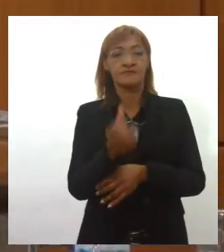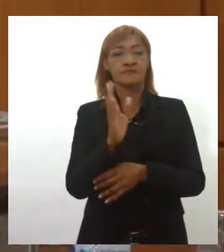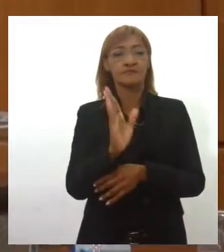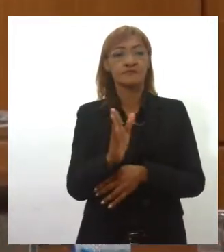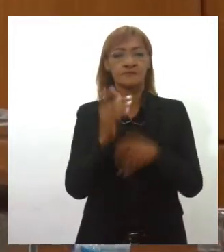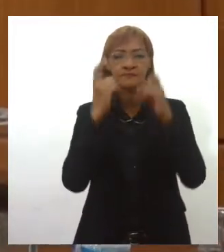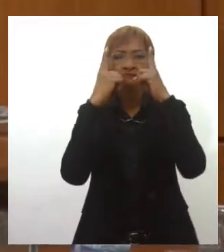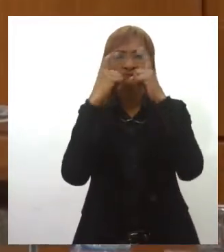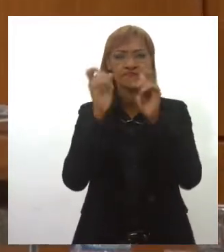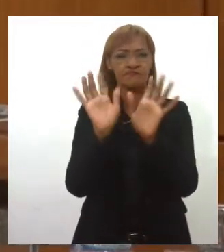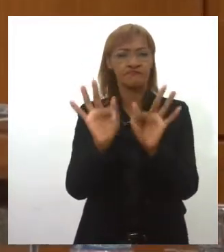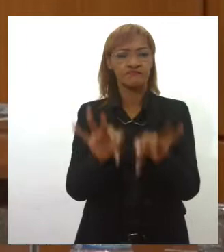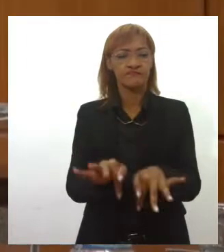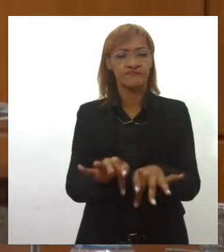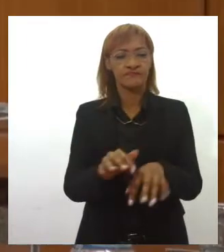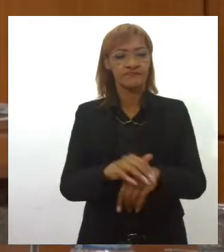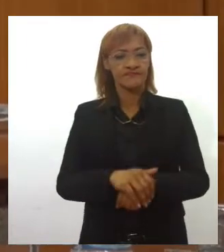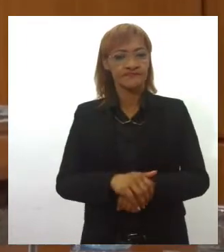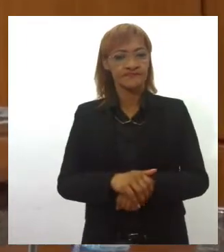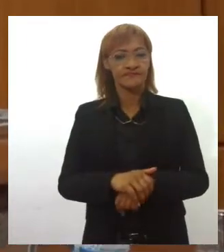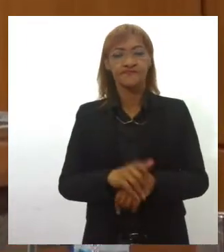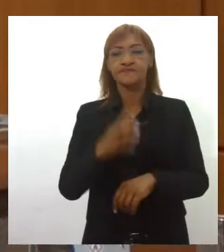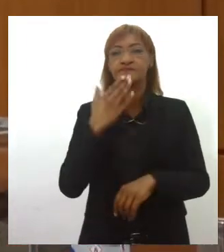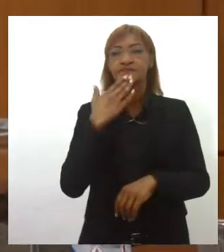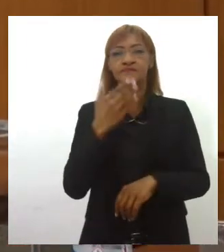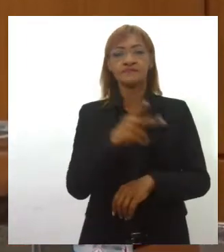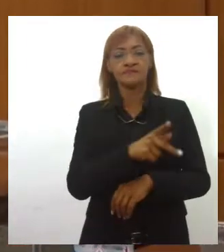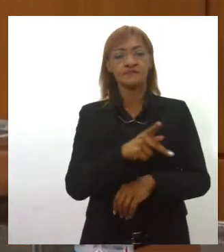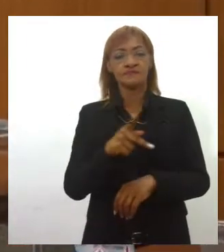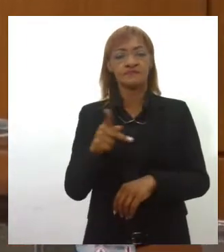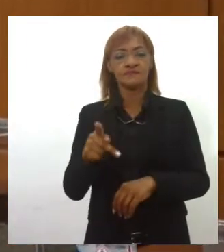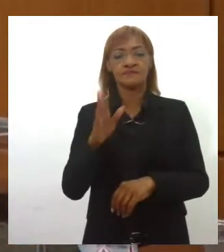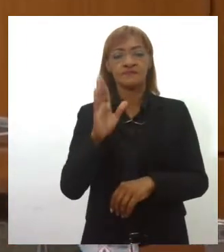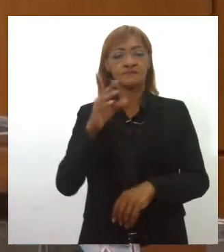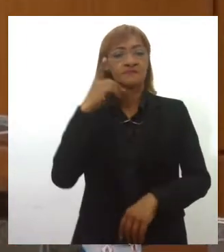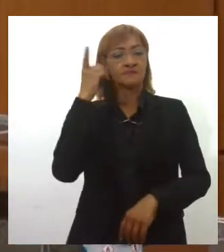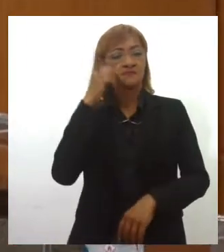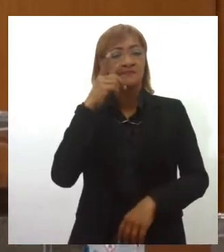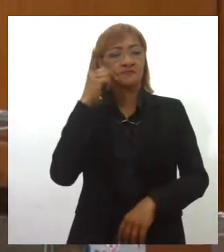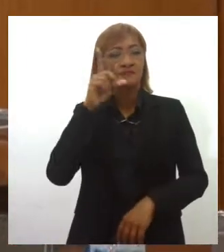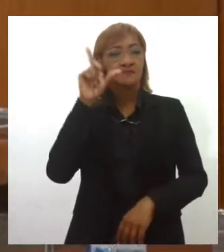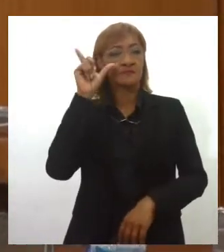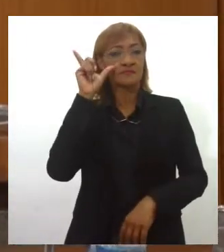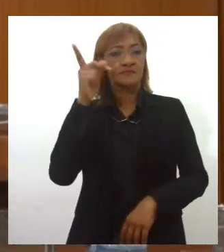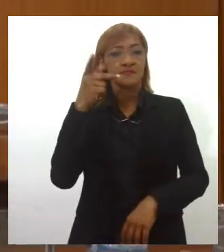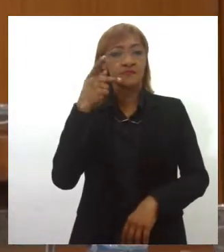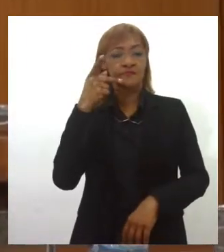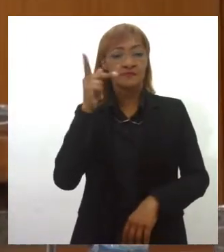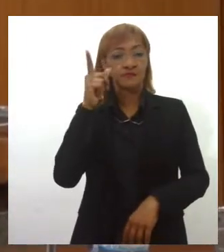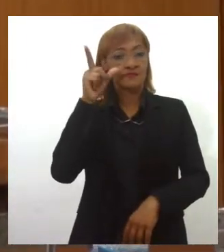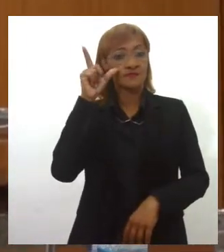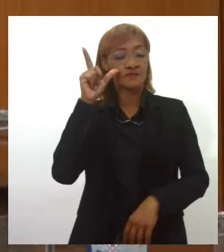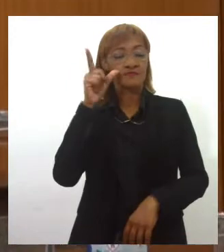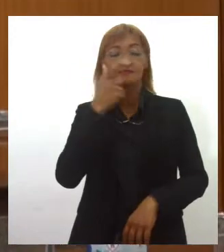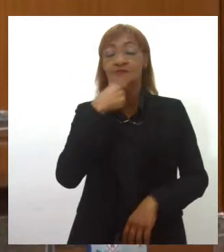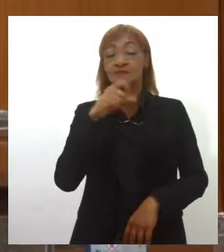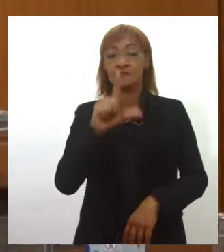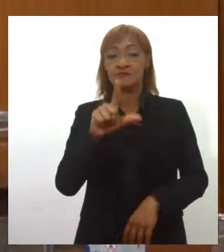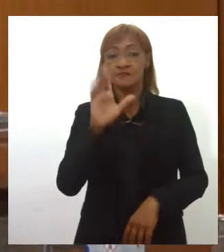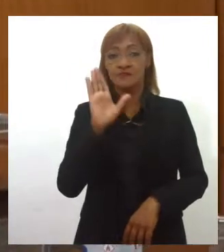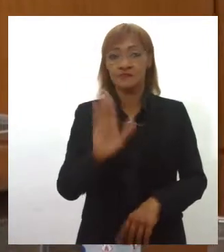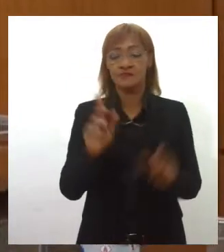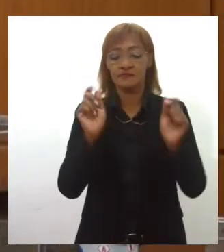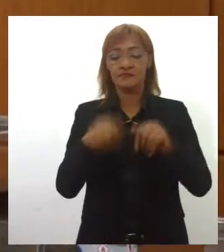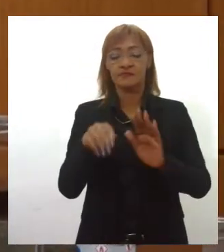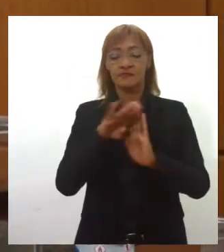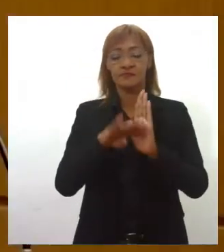violência contra a mulher. Ele solicitou ao presidente D'Alessio, o deputado Luciano Bispo, que seja votado em breve o projeto de lei da sua